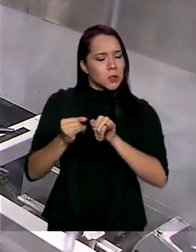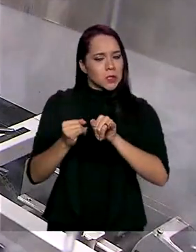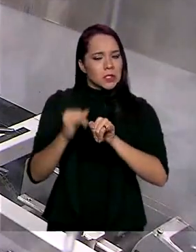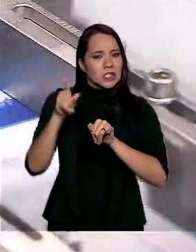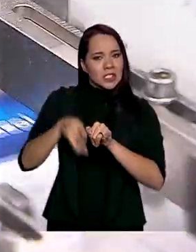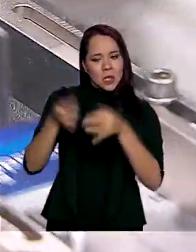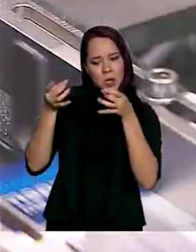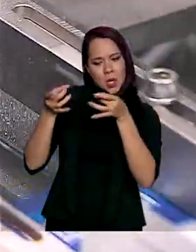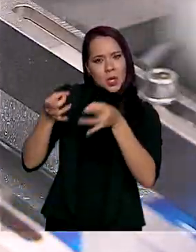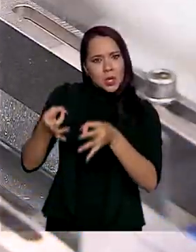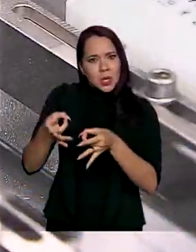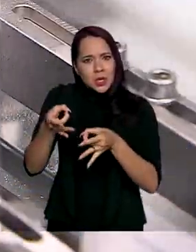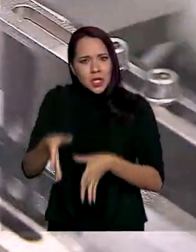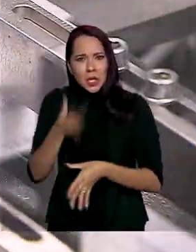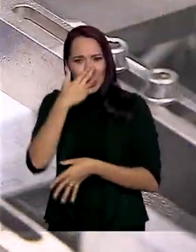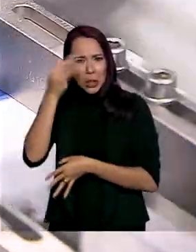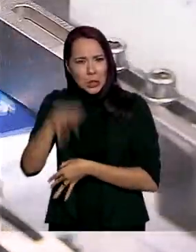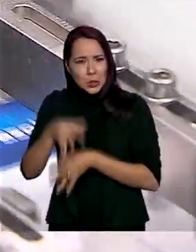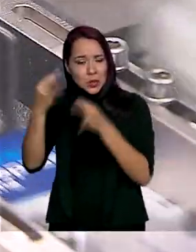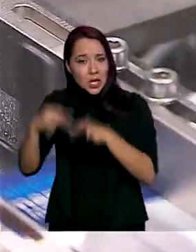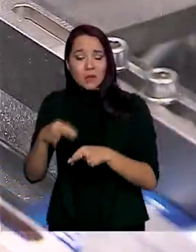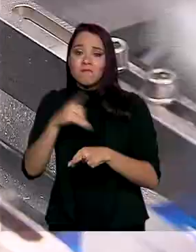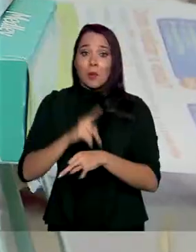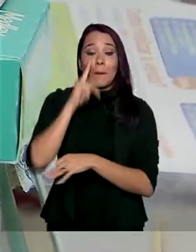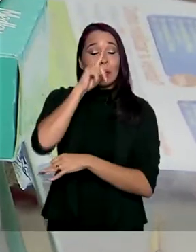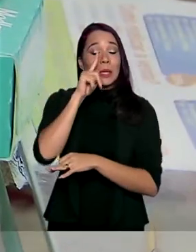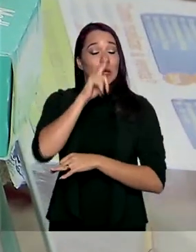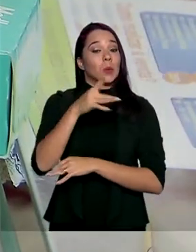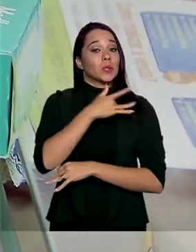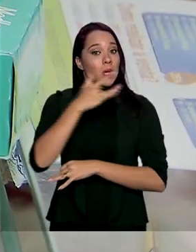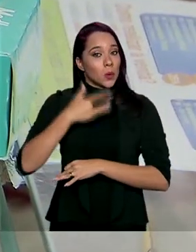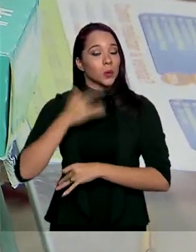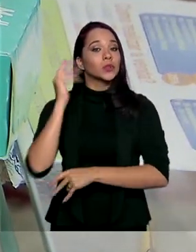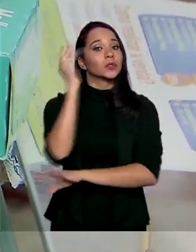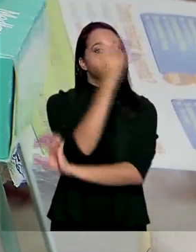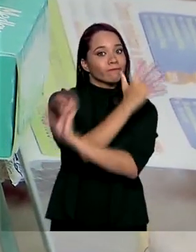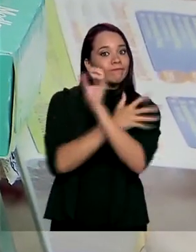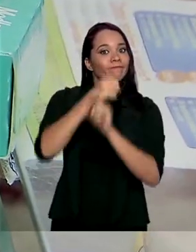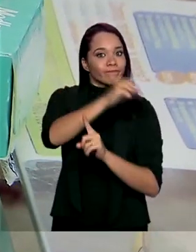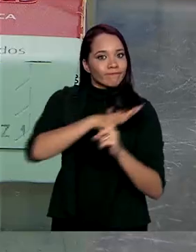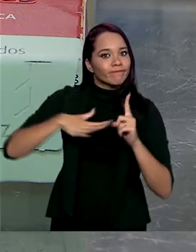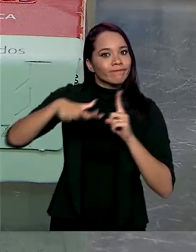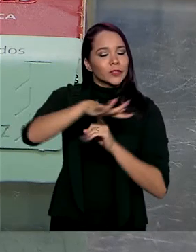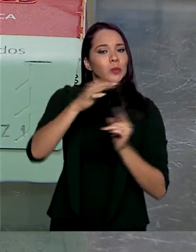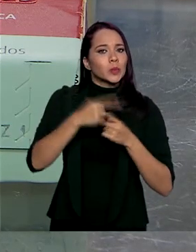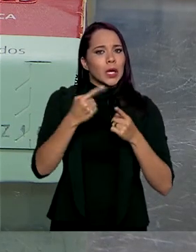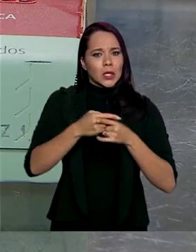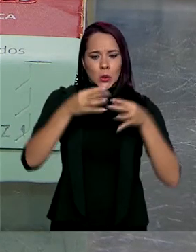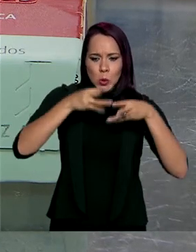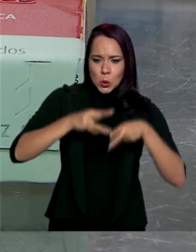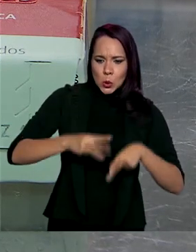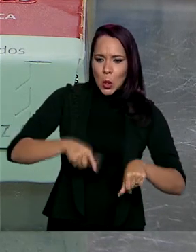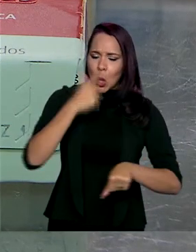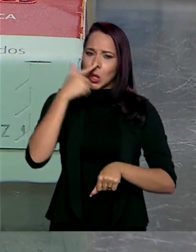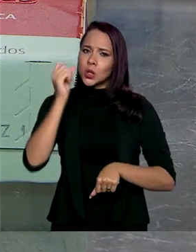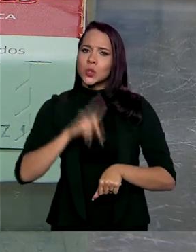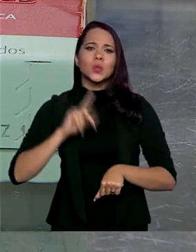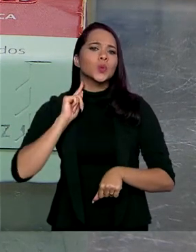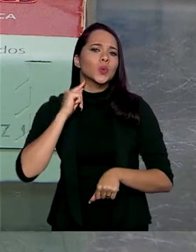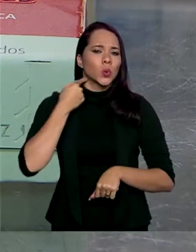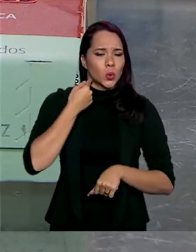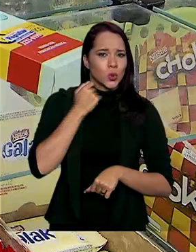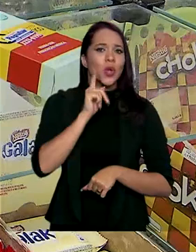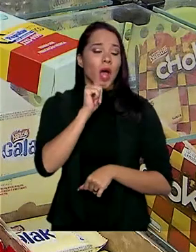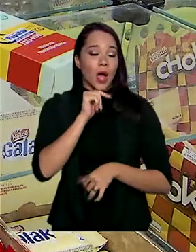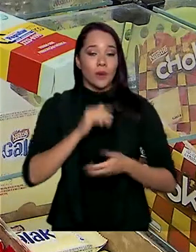não têm o descarte correto, oferecem riscos à saúde e ao meio ambiente por causa da contaminação do solo e da água. Com o decreto,